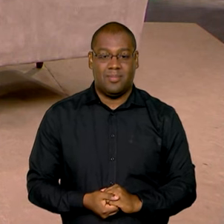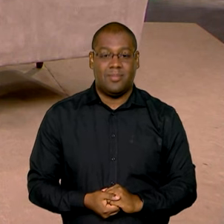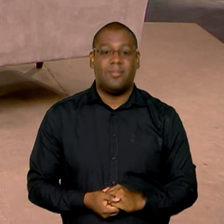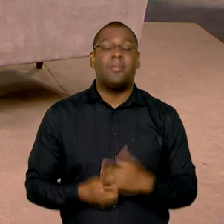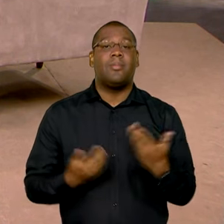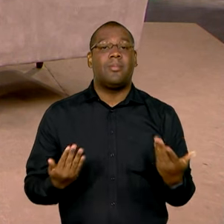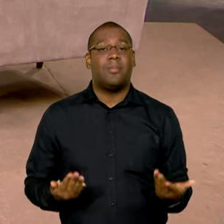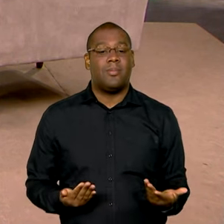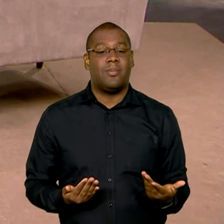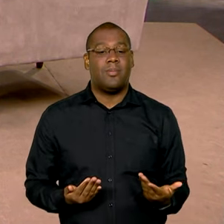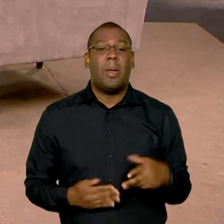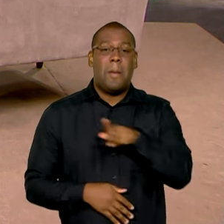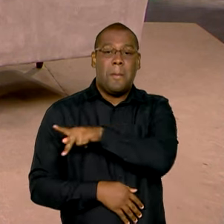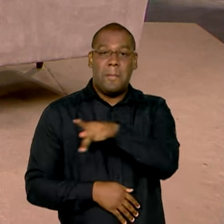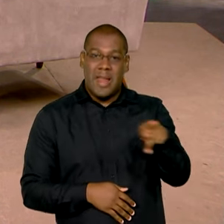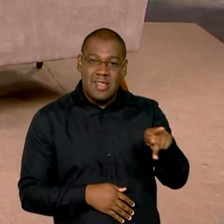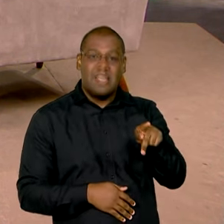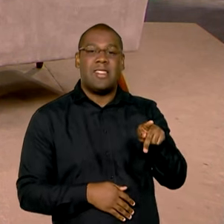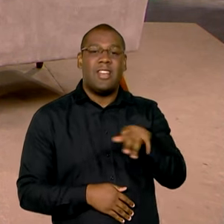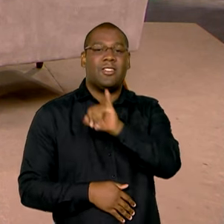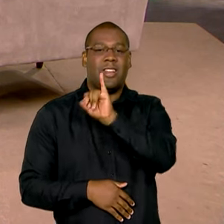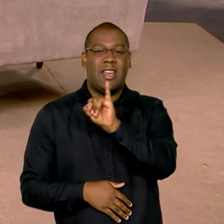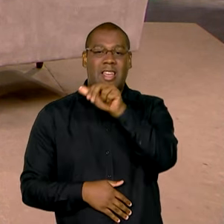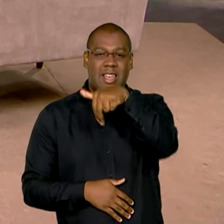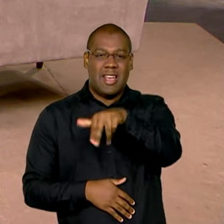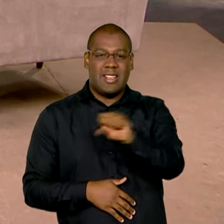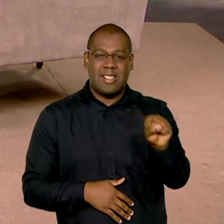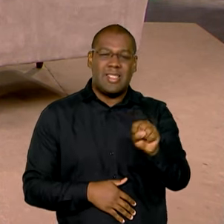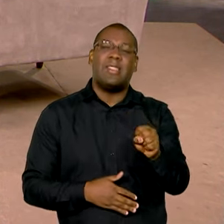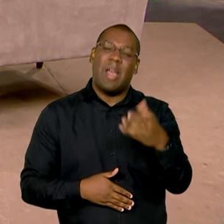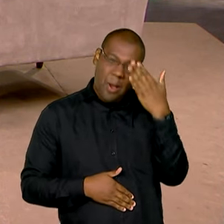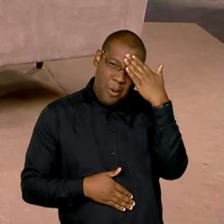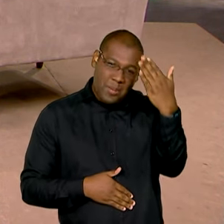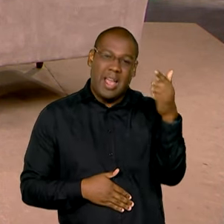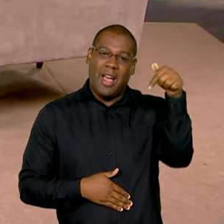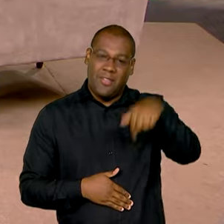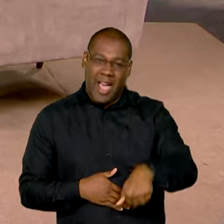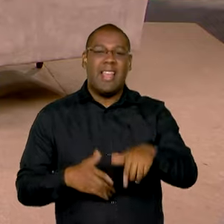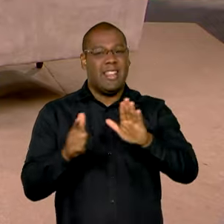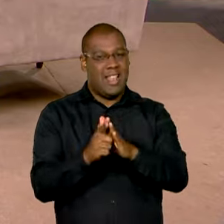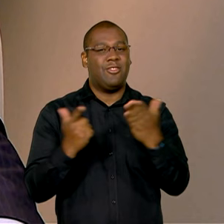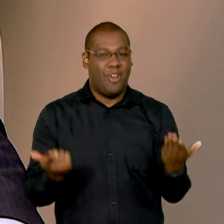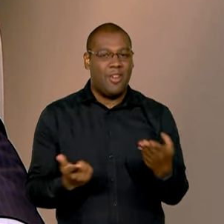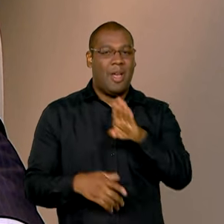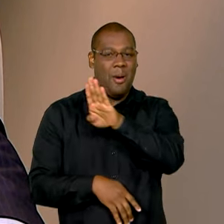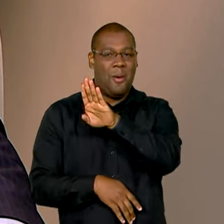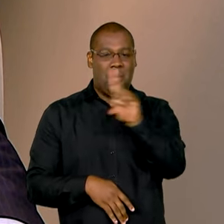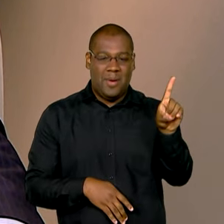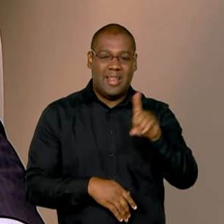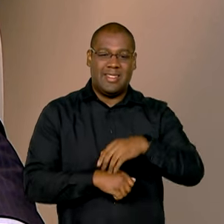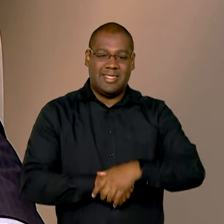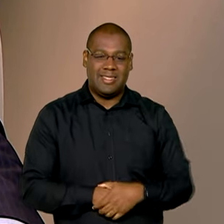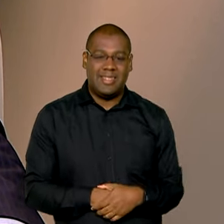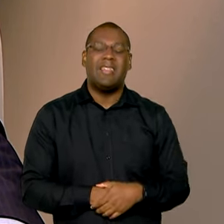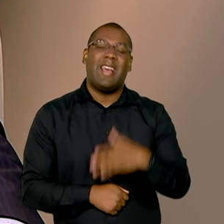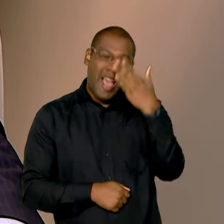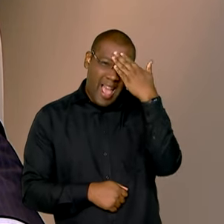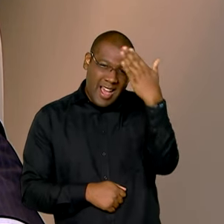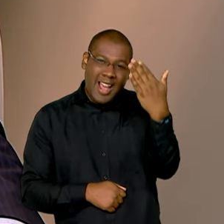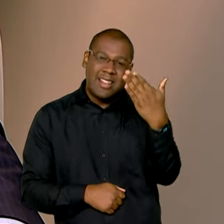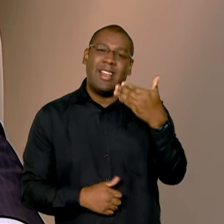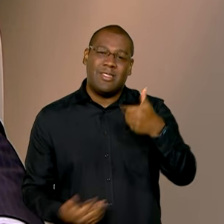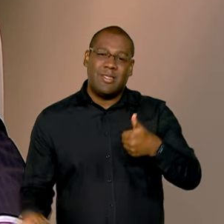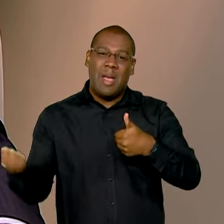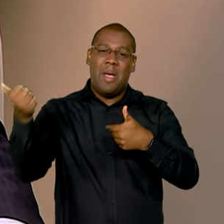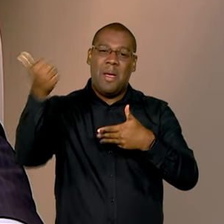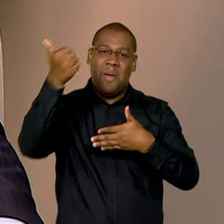Alessandro Stefanuto, presidente do INSS, obrigada pela sua presença aqui no Brasil em Dia. Eu que agradeço, privilégio de estar aqui